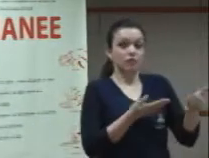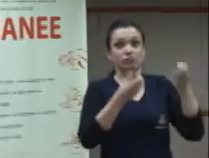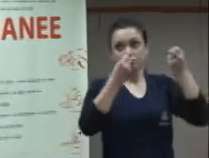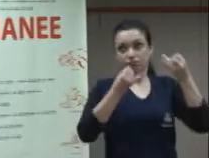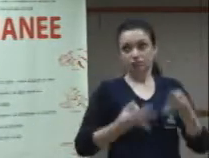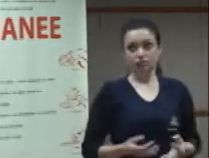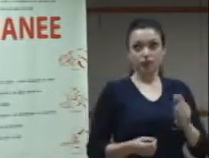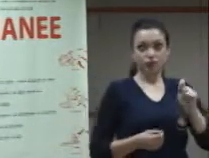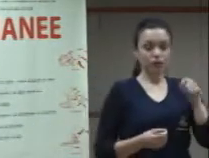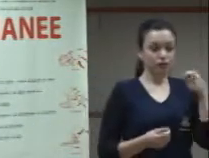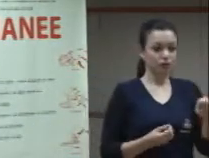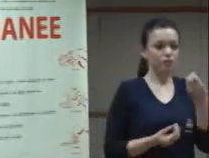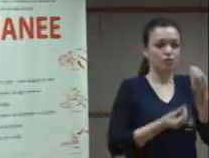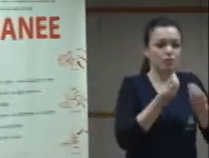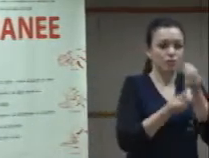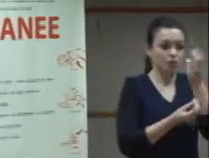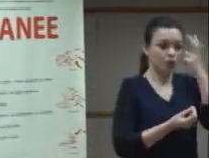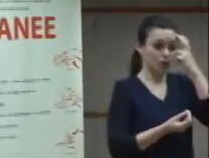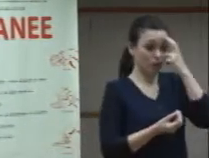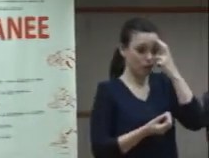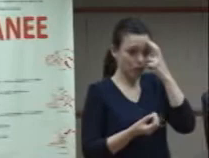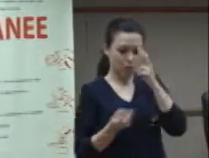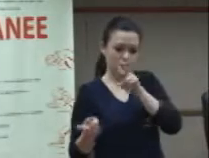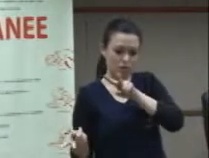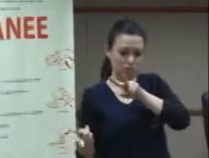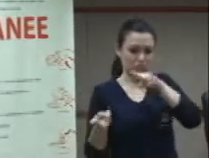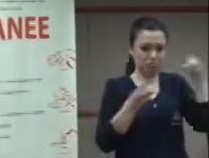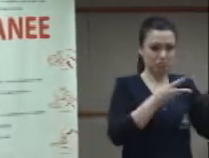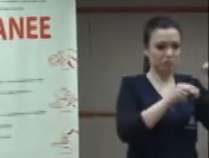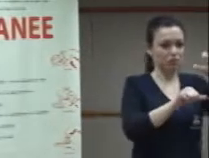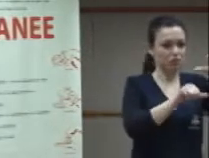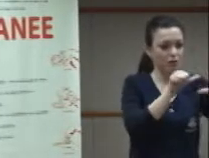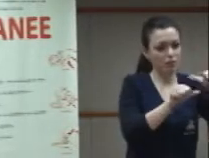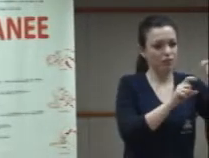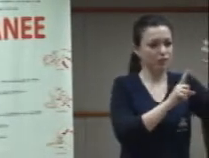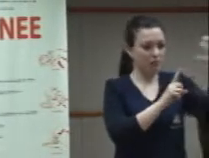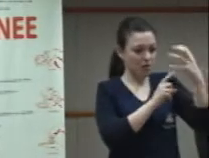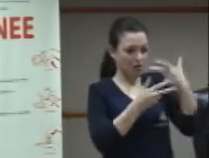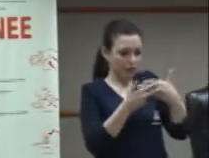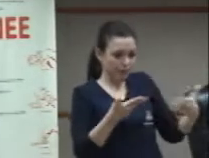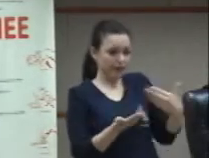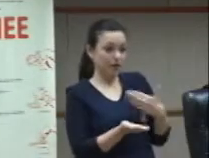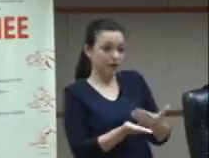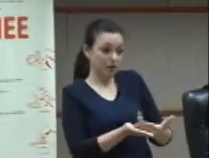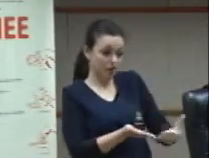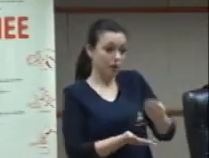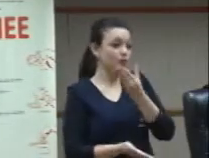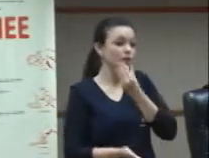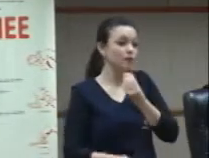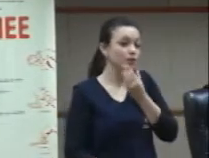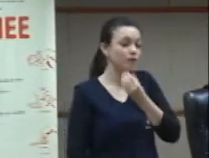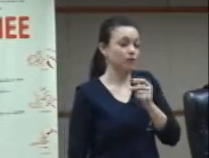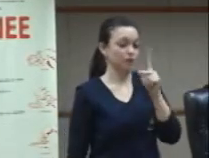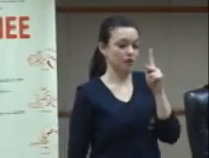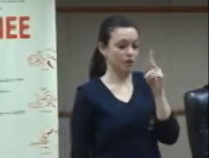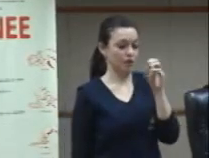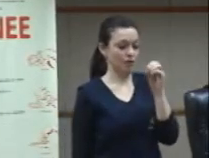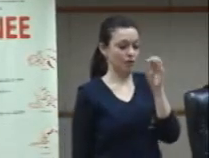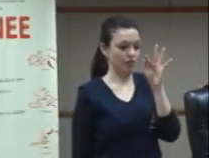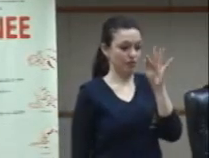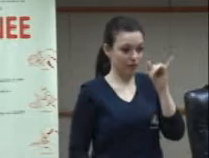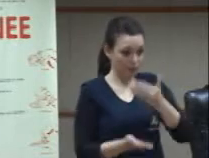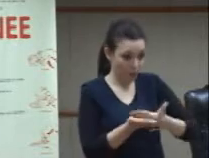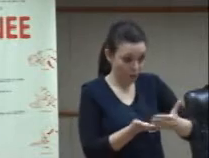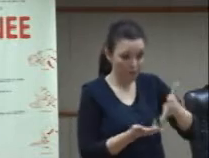relacionamentos transculturais dentro daquela palavra de Kofi Annan estabelecer um diálogo pelo viés das semelhanças